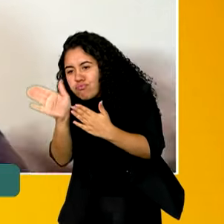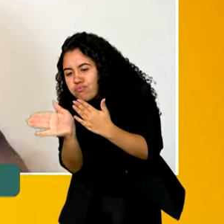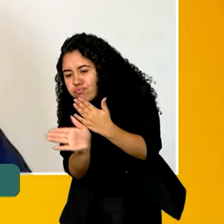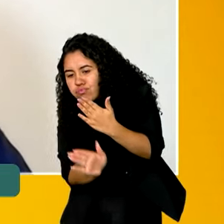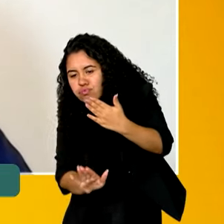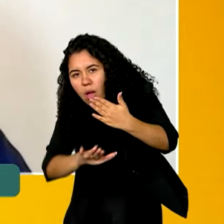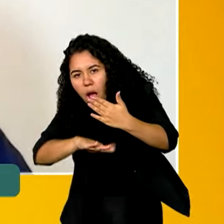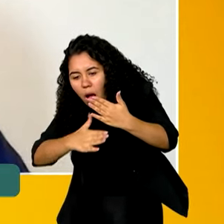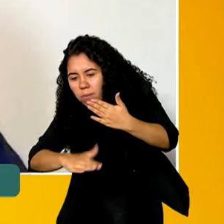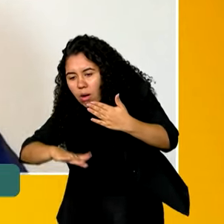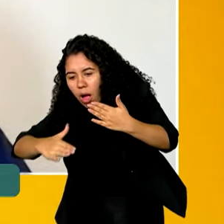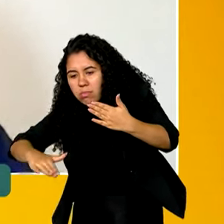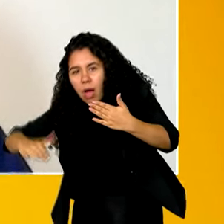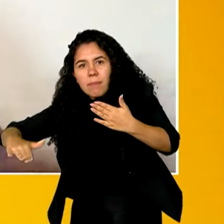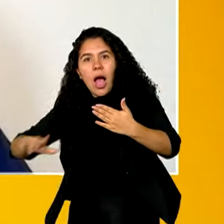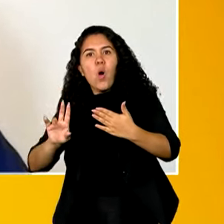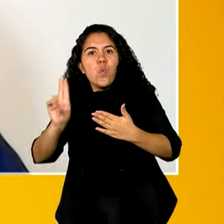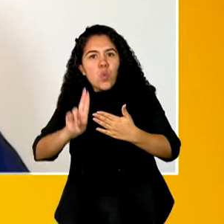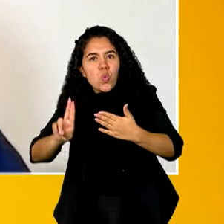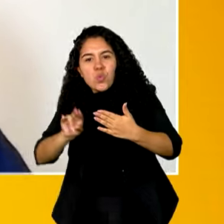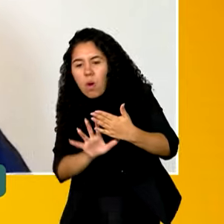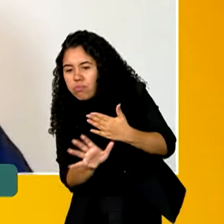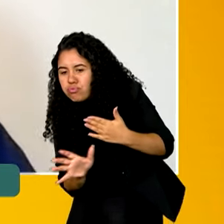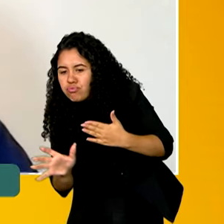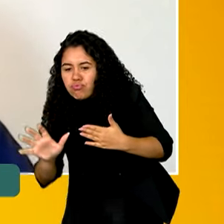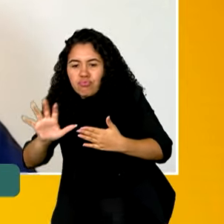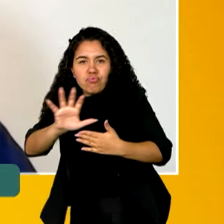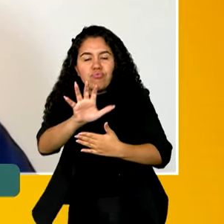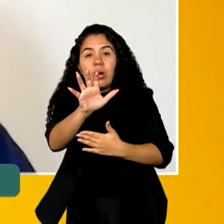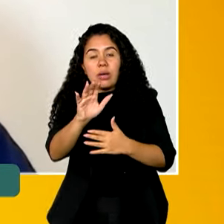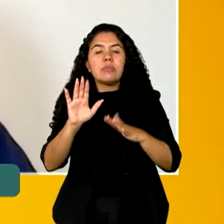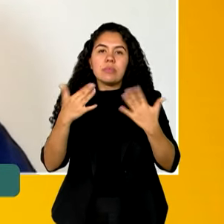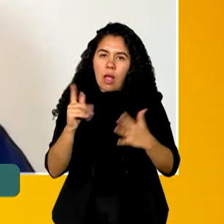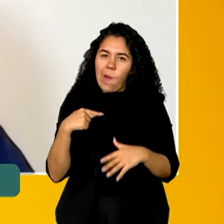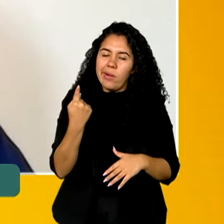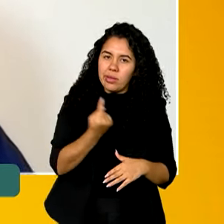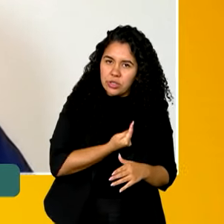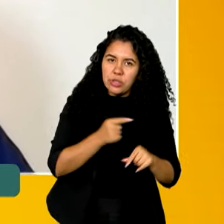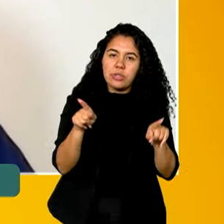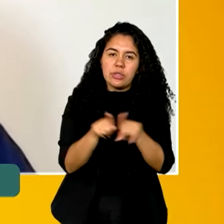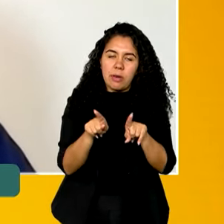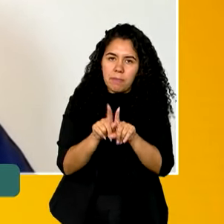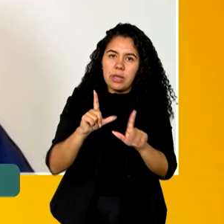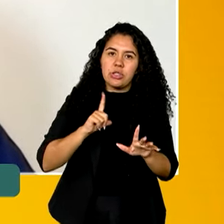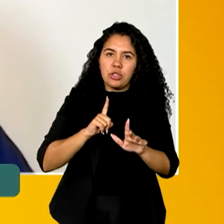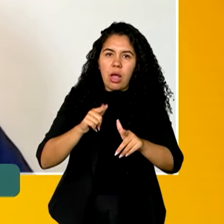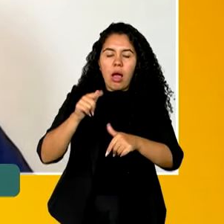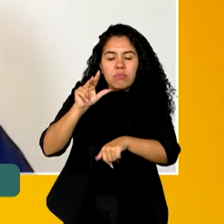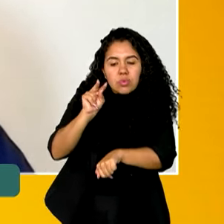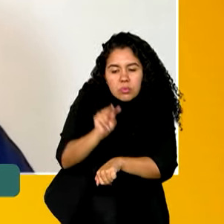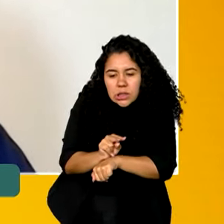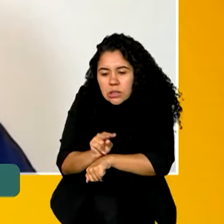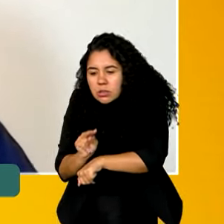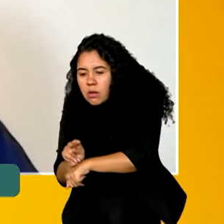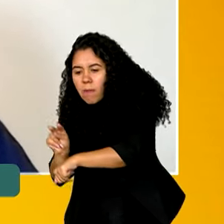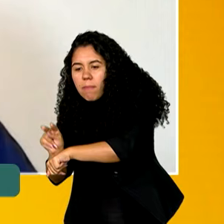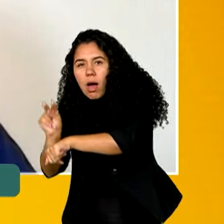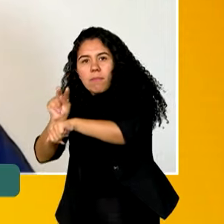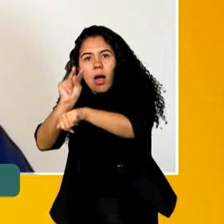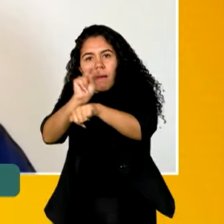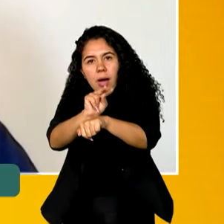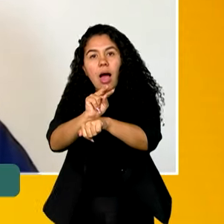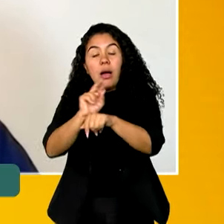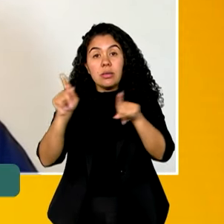sendo usado. Então, também há muitos anos nós viemos trabalhando com a criação de unidades de conservação costeiras e